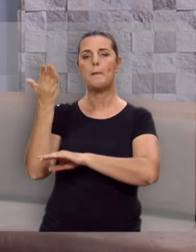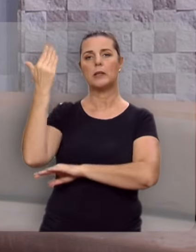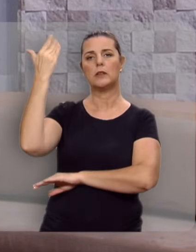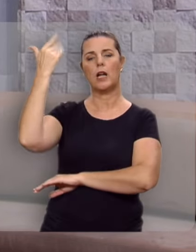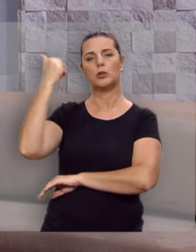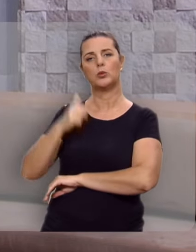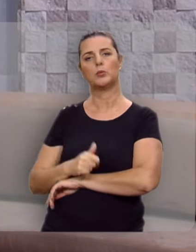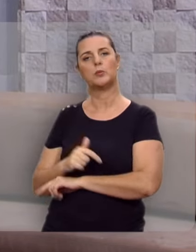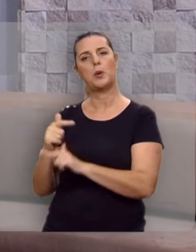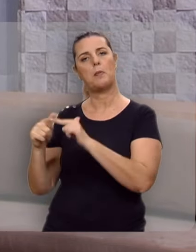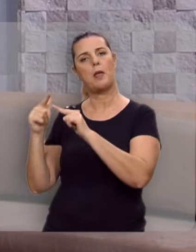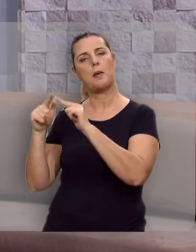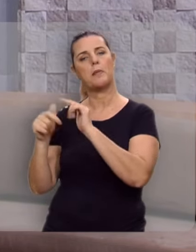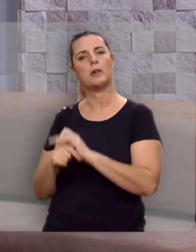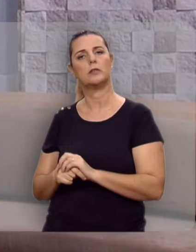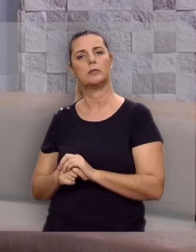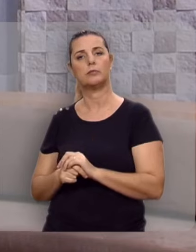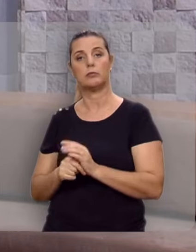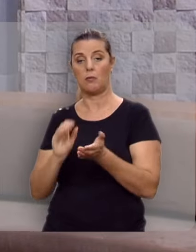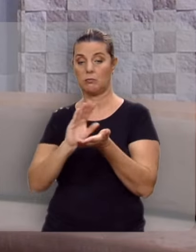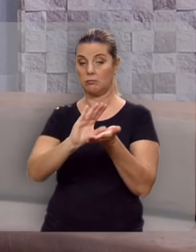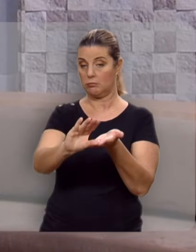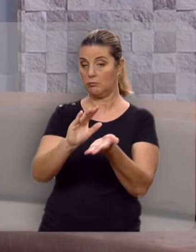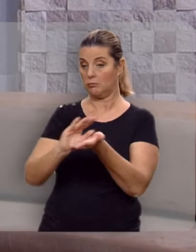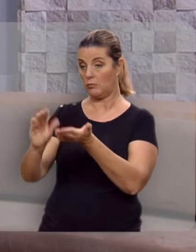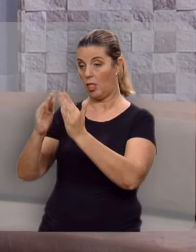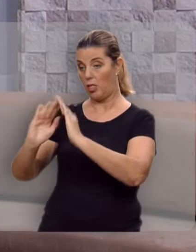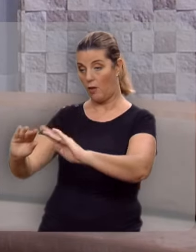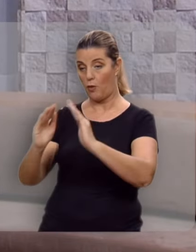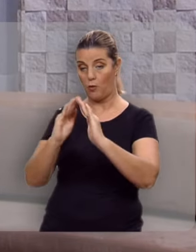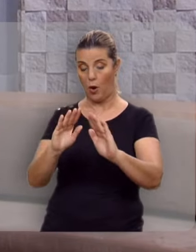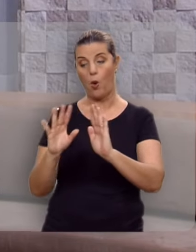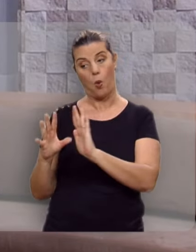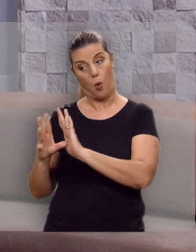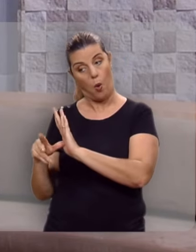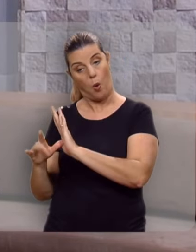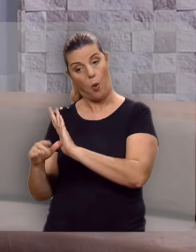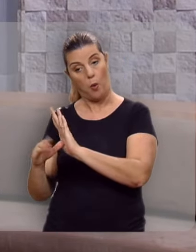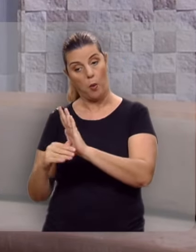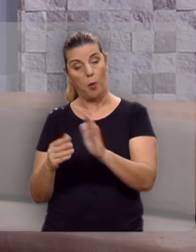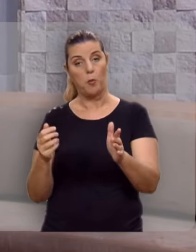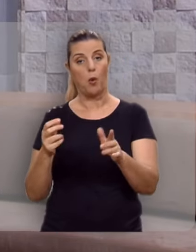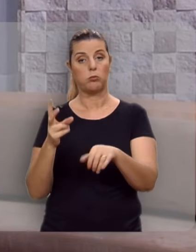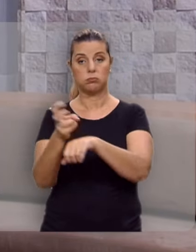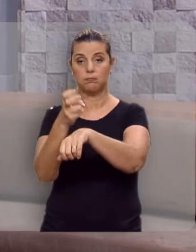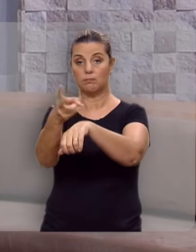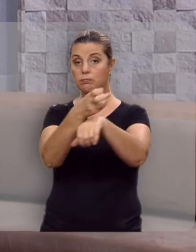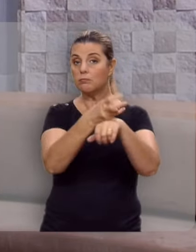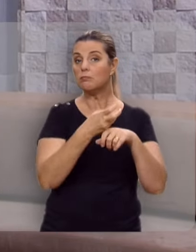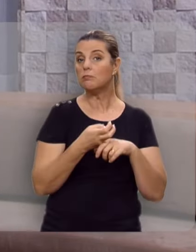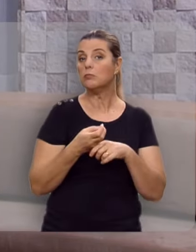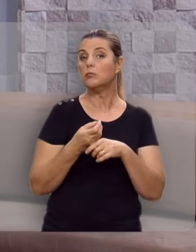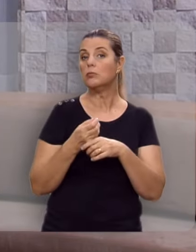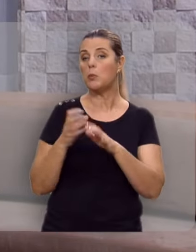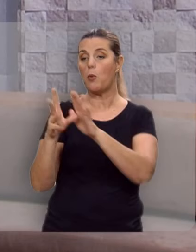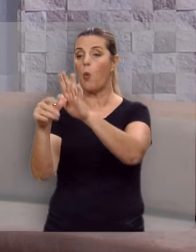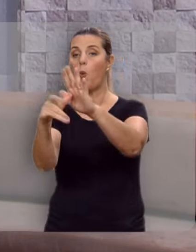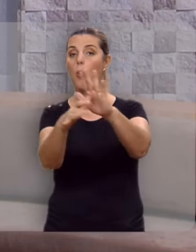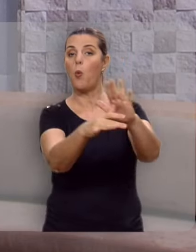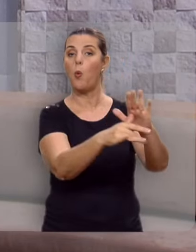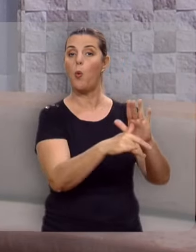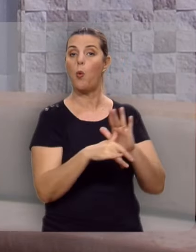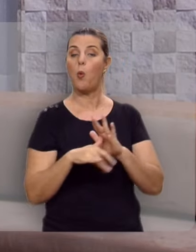passado. a restituição. Ele roubou, ele explorou, ele